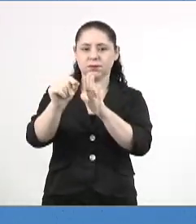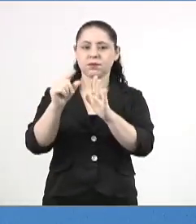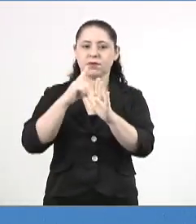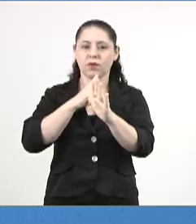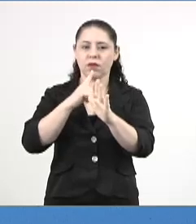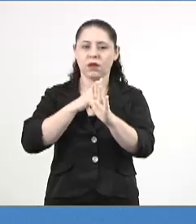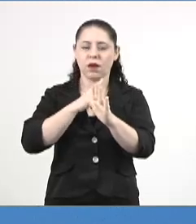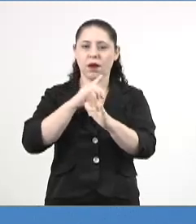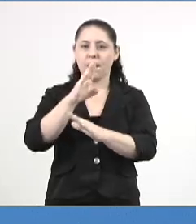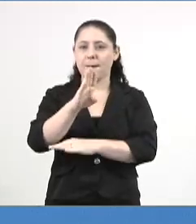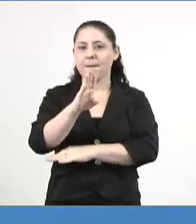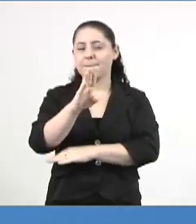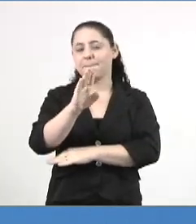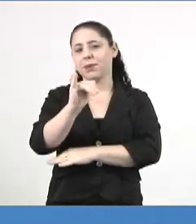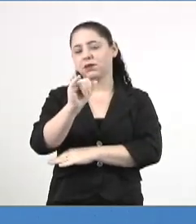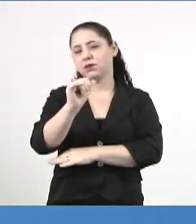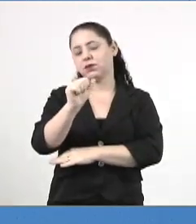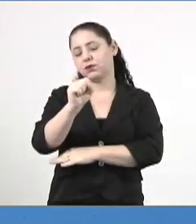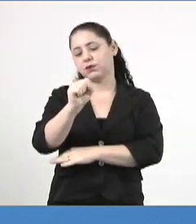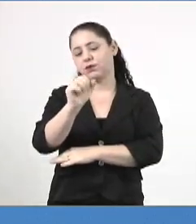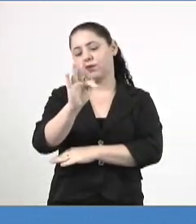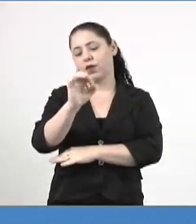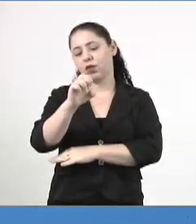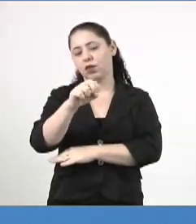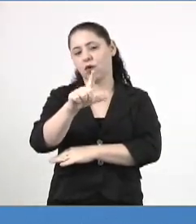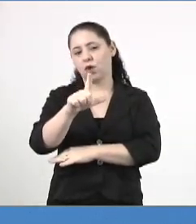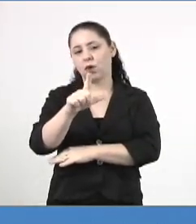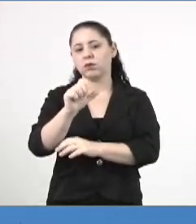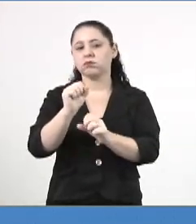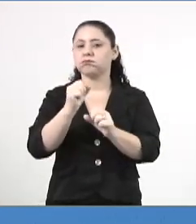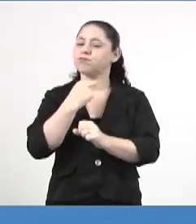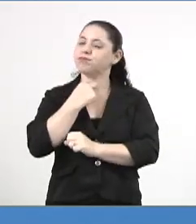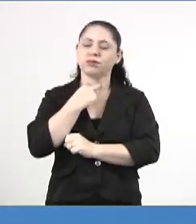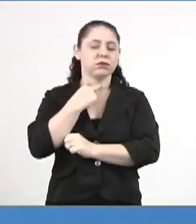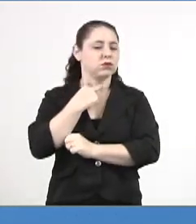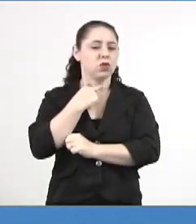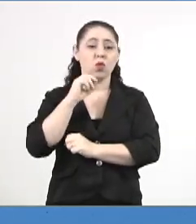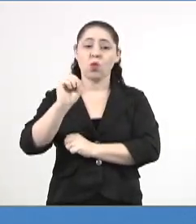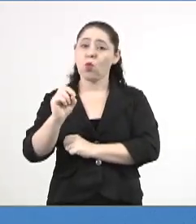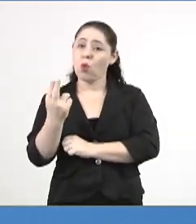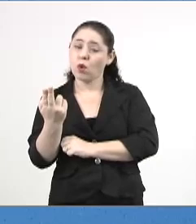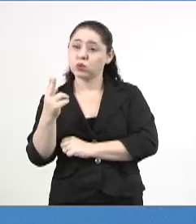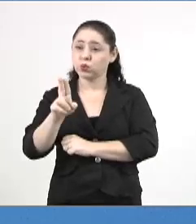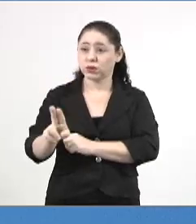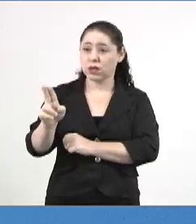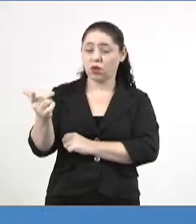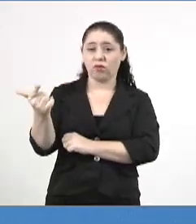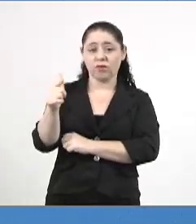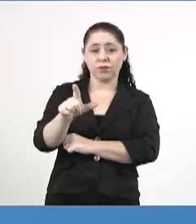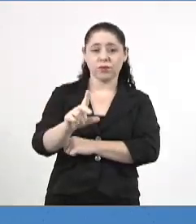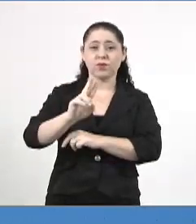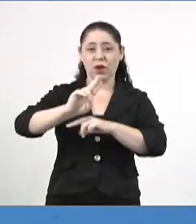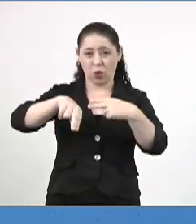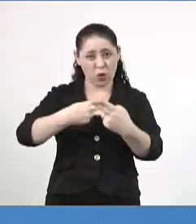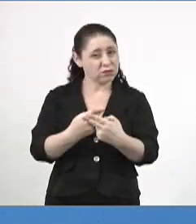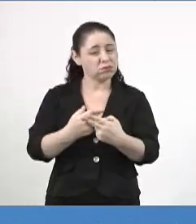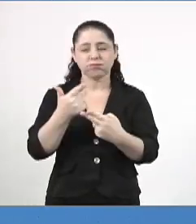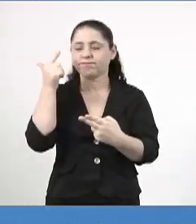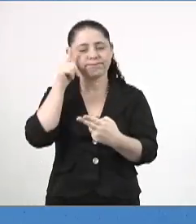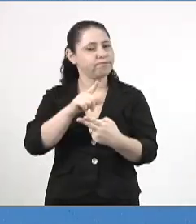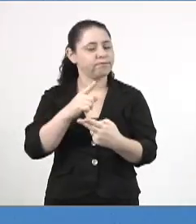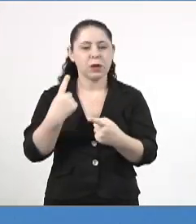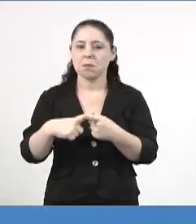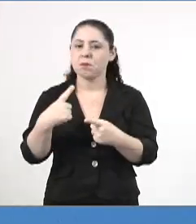possuem o composto bisfenol e que são ou podem ser utilizados ou reutilizados pelo consumidor para